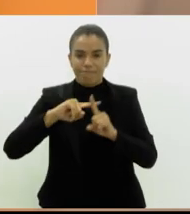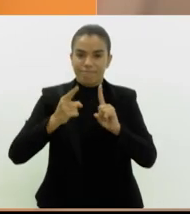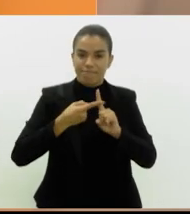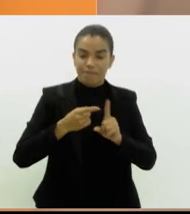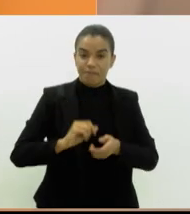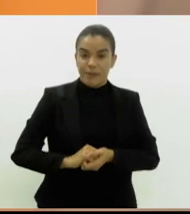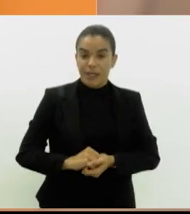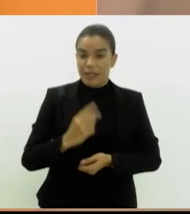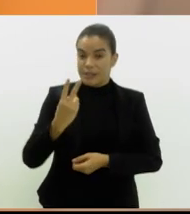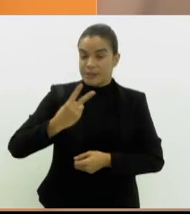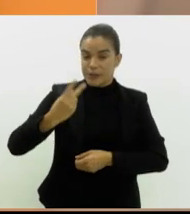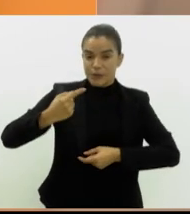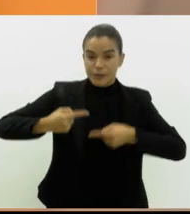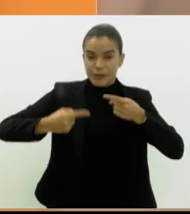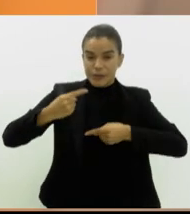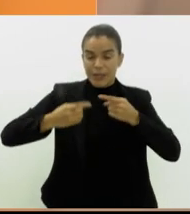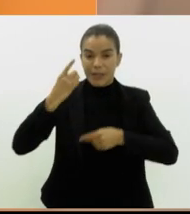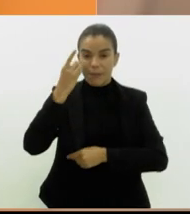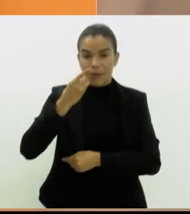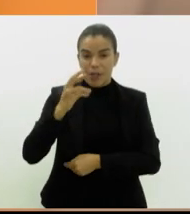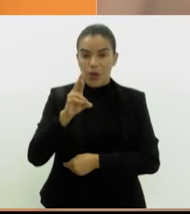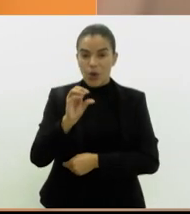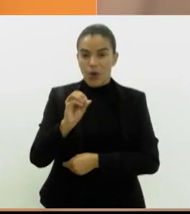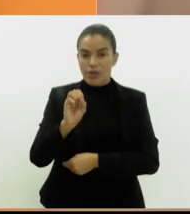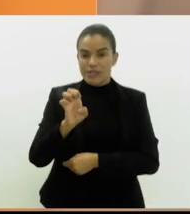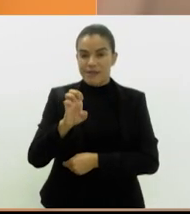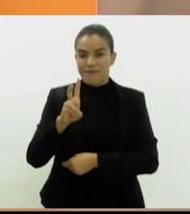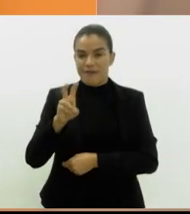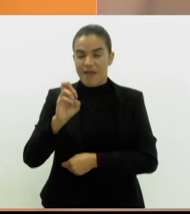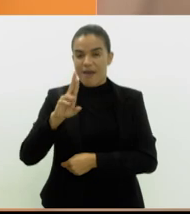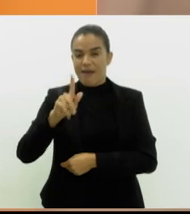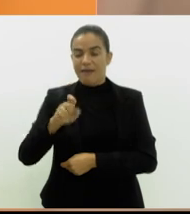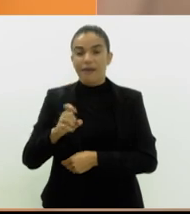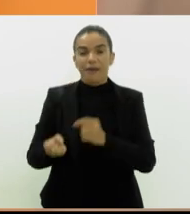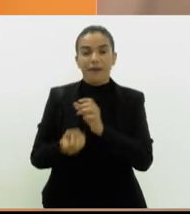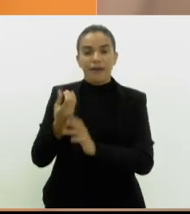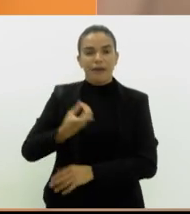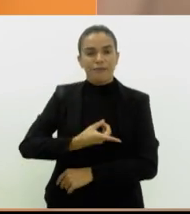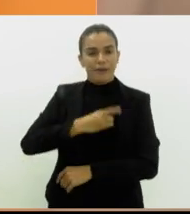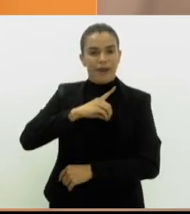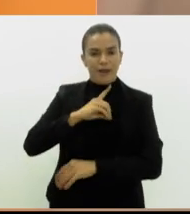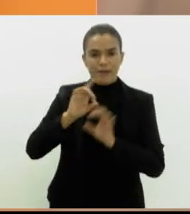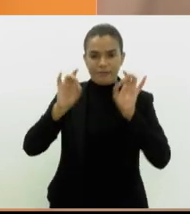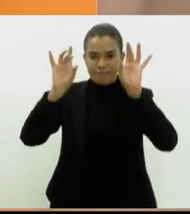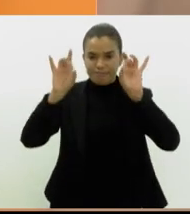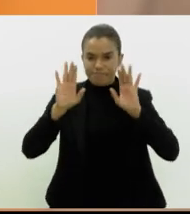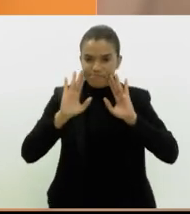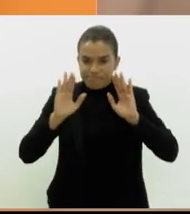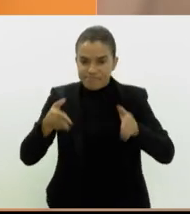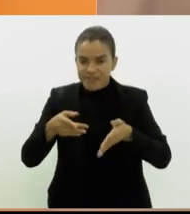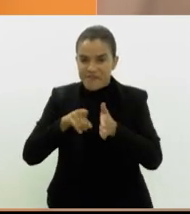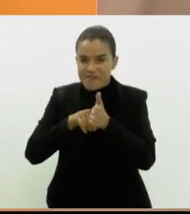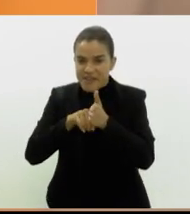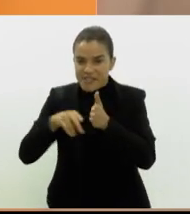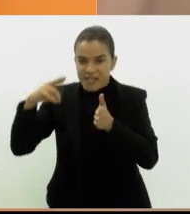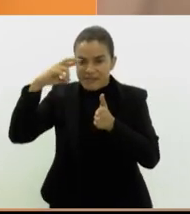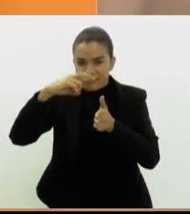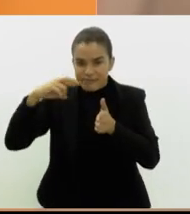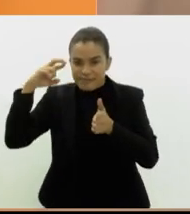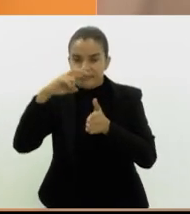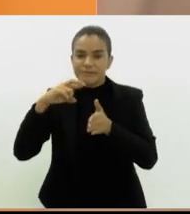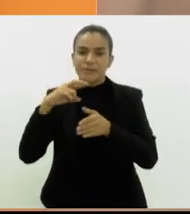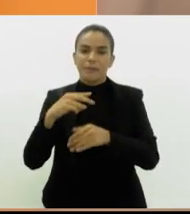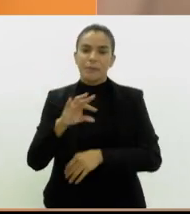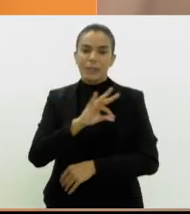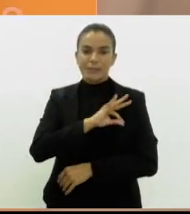segunda discussão, o projeto do deputado Rosenberg Reis que cria delegacia especializada na investigação de mortes de agentes de